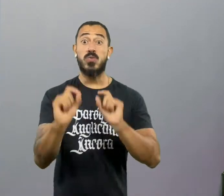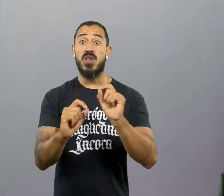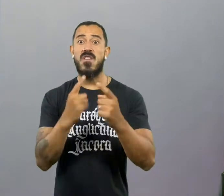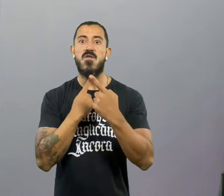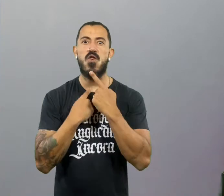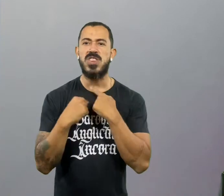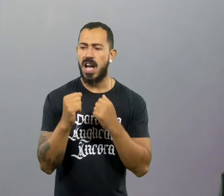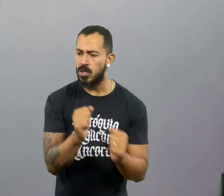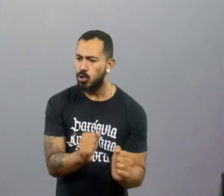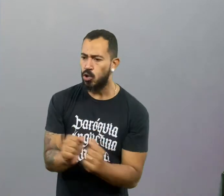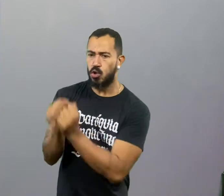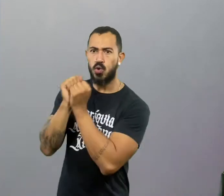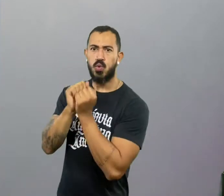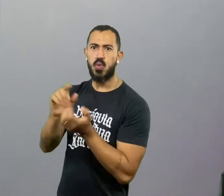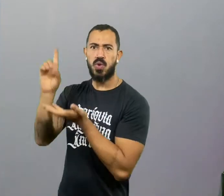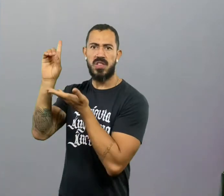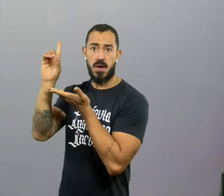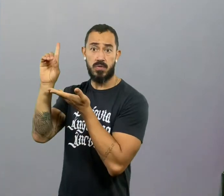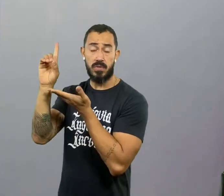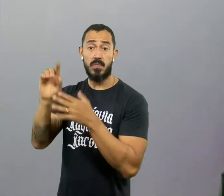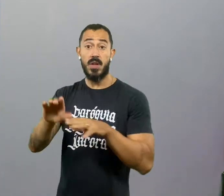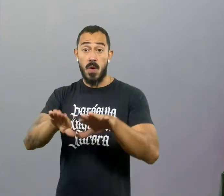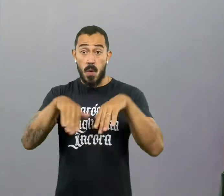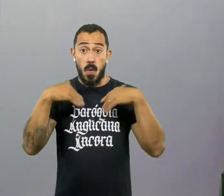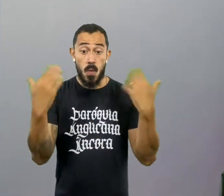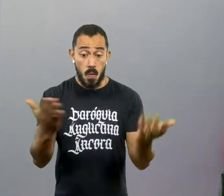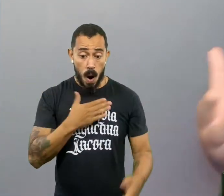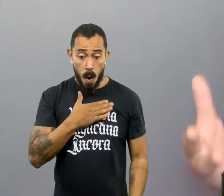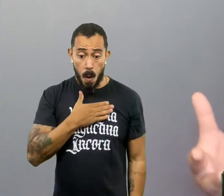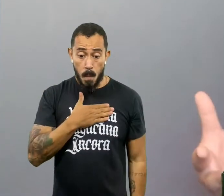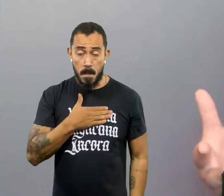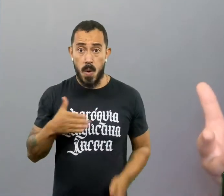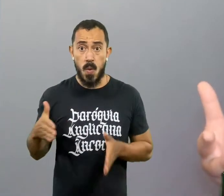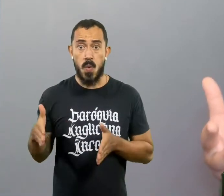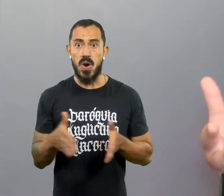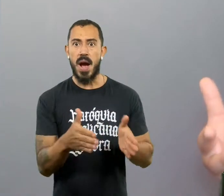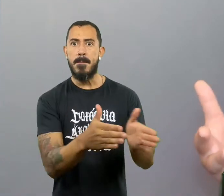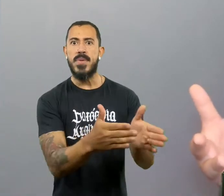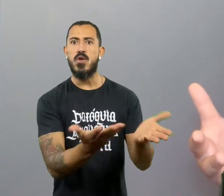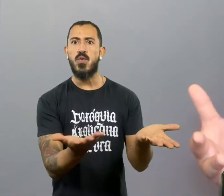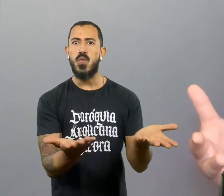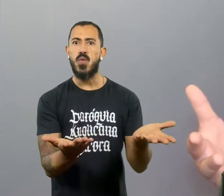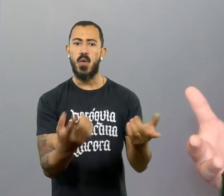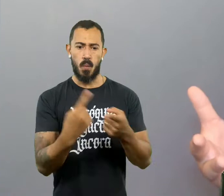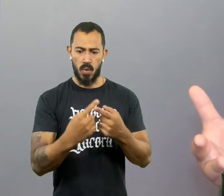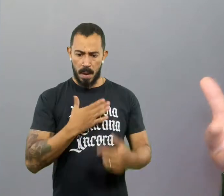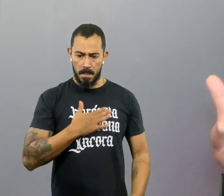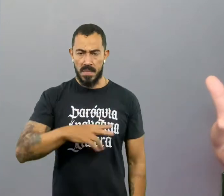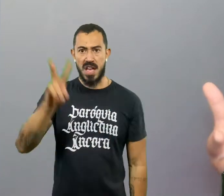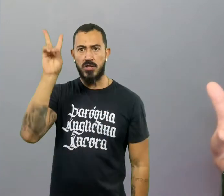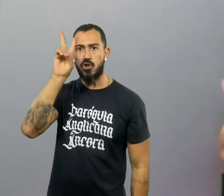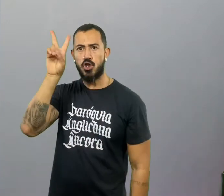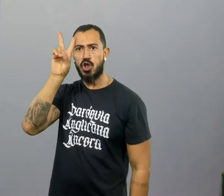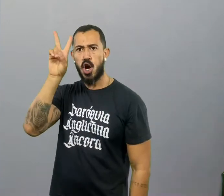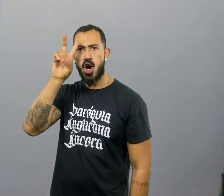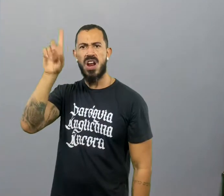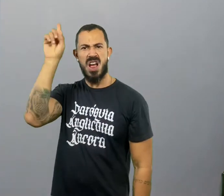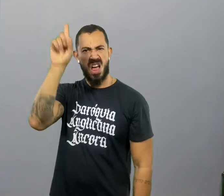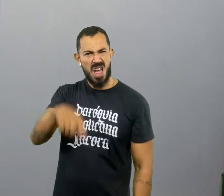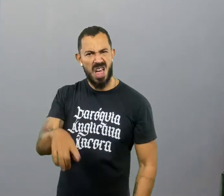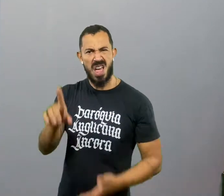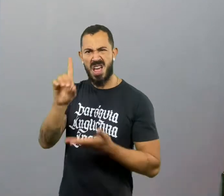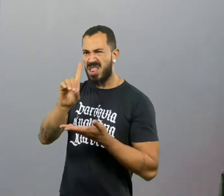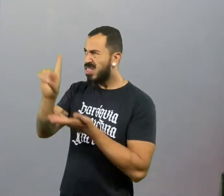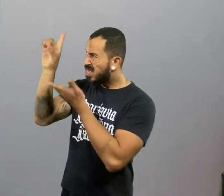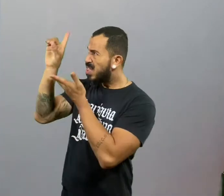Deus para você. Você tem que se perguntar, o caminho que você escolheu ter na existência, na vida, na sua história, são os